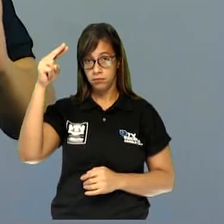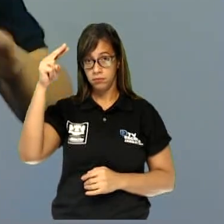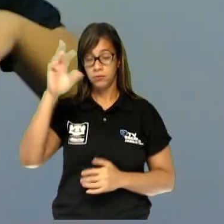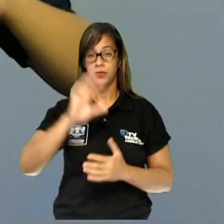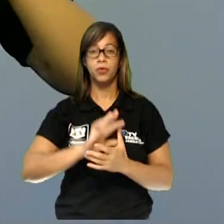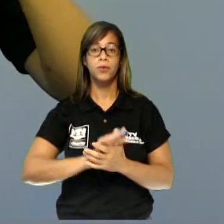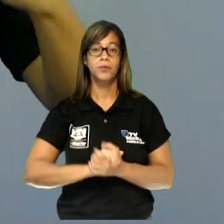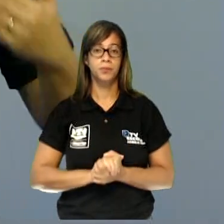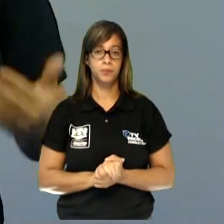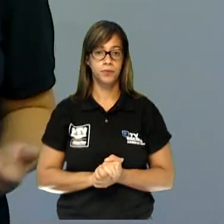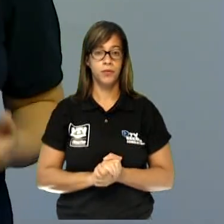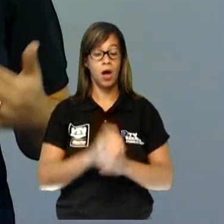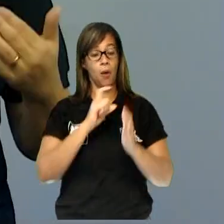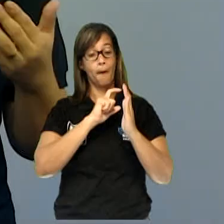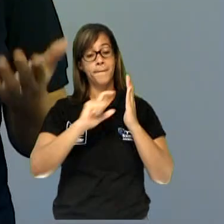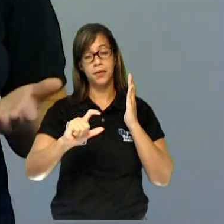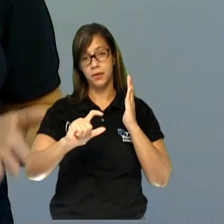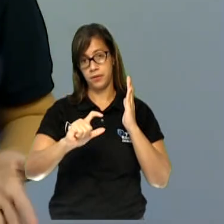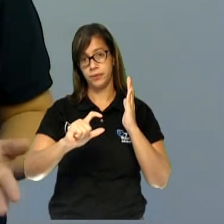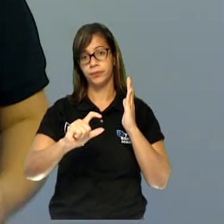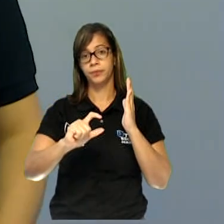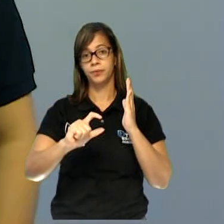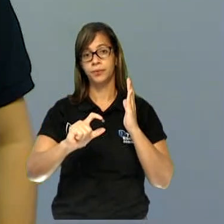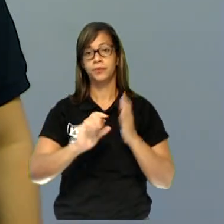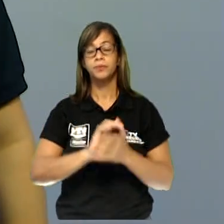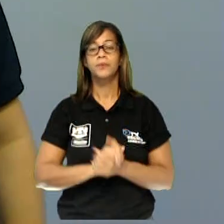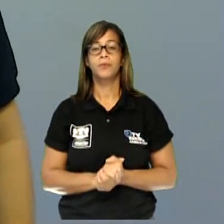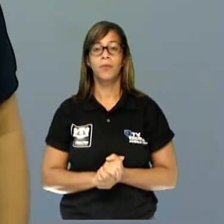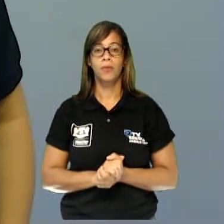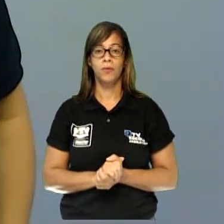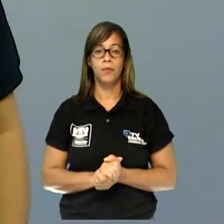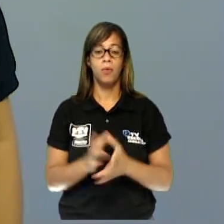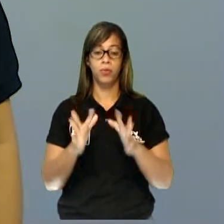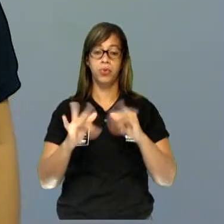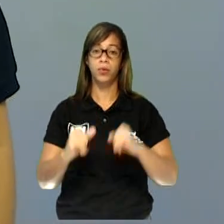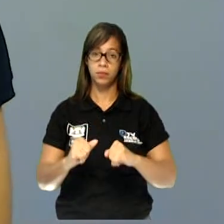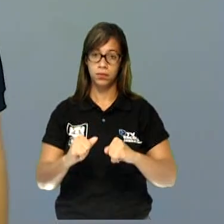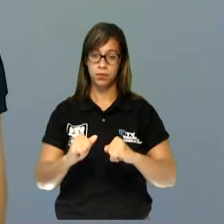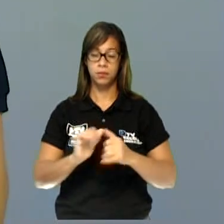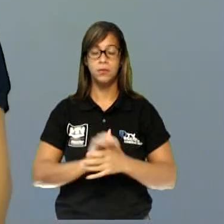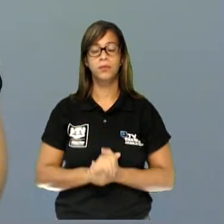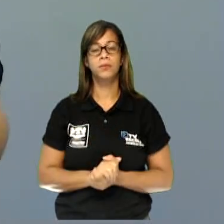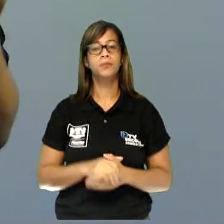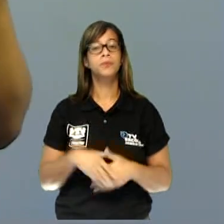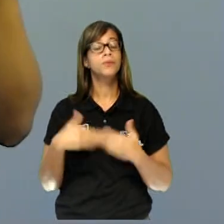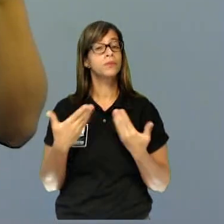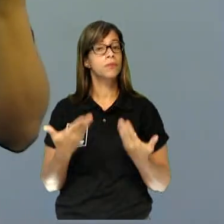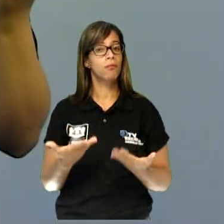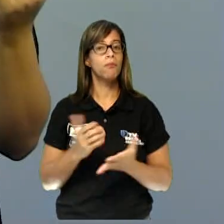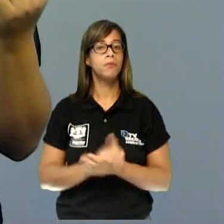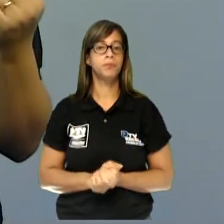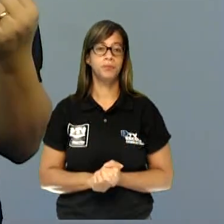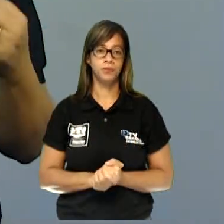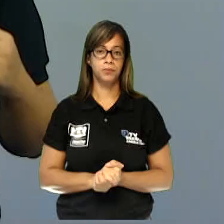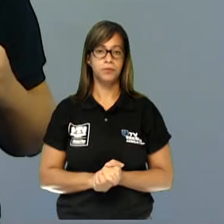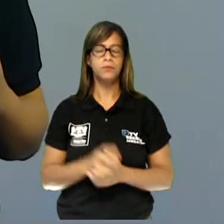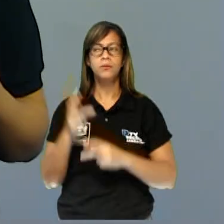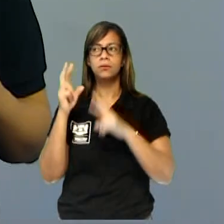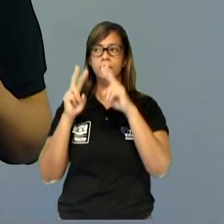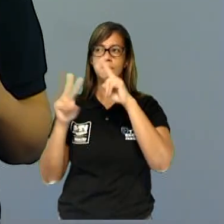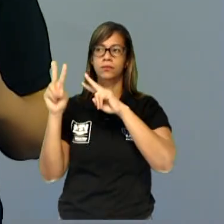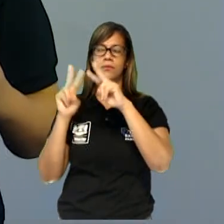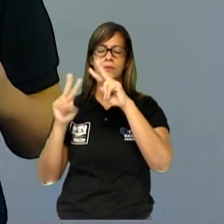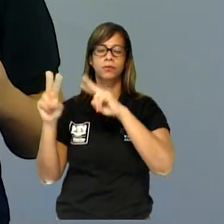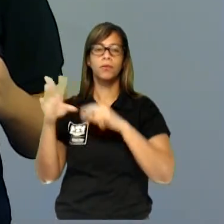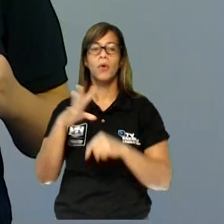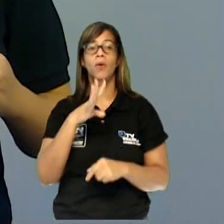parágrafo ou capítulos conclusivos. Vamos seguir. Bom, eu vou trazer para a gente um conhecimento